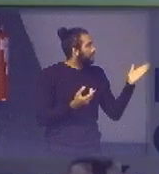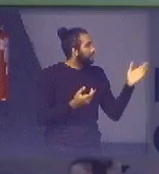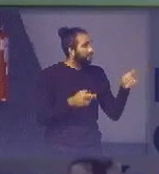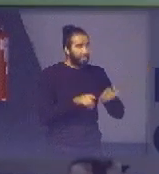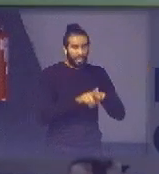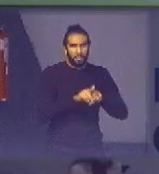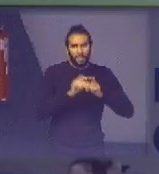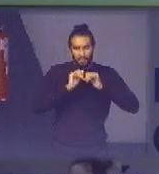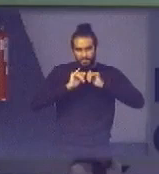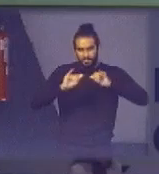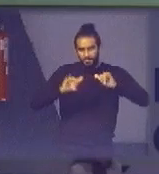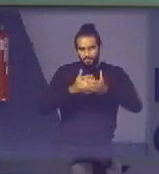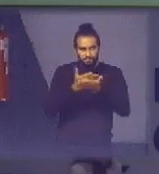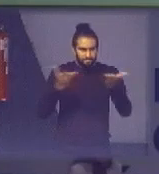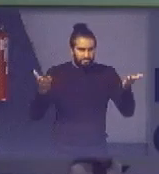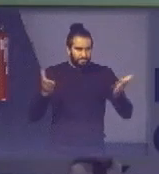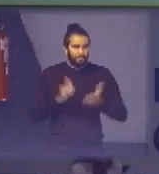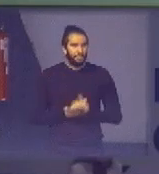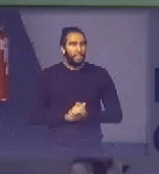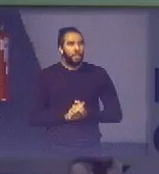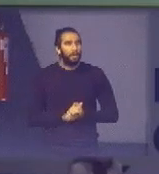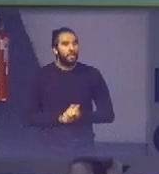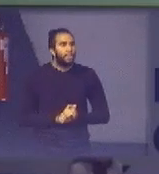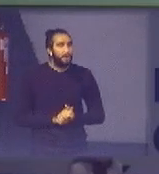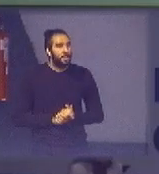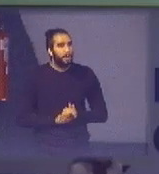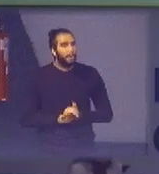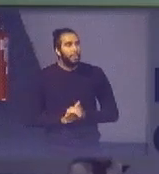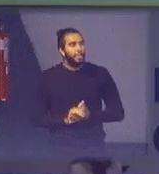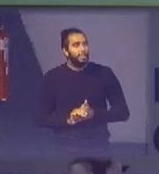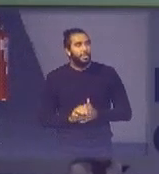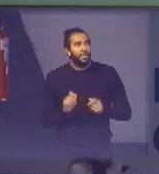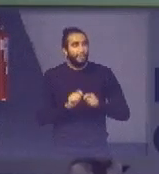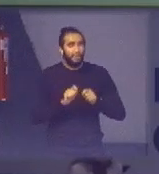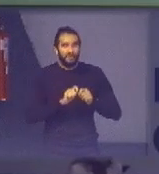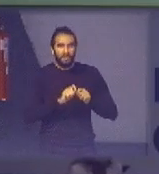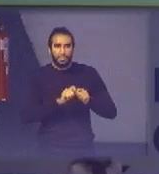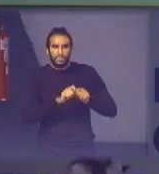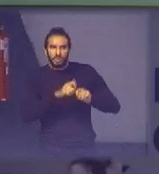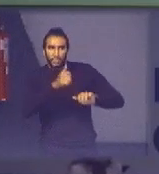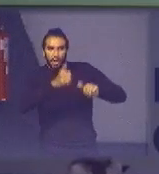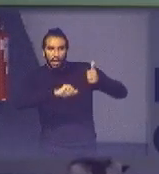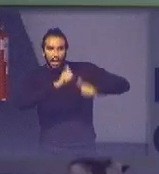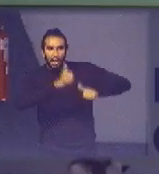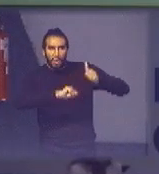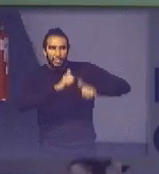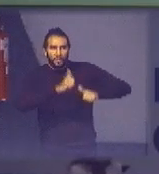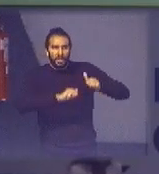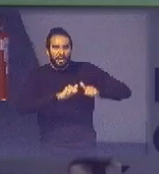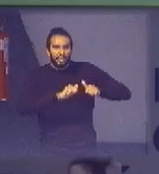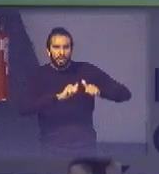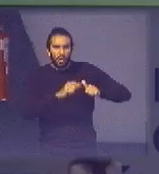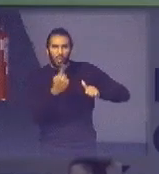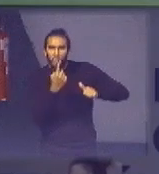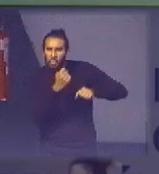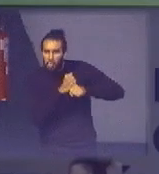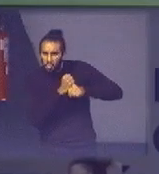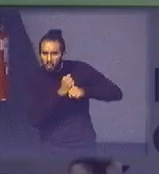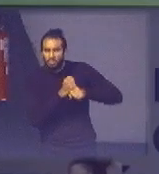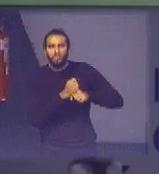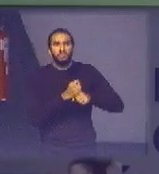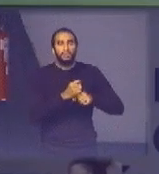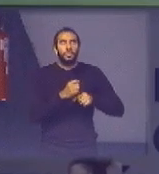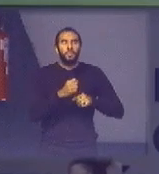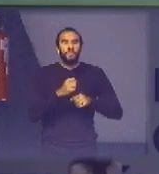recado para todos na triagem que a gente faz por marca uma vez por ano em